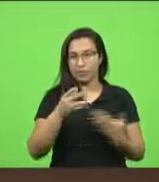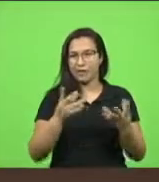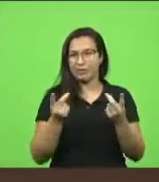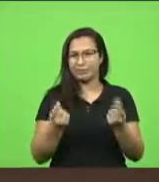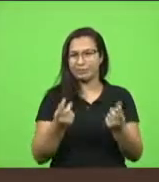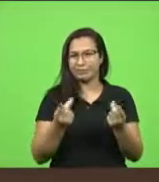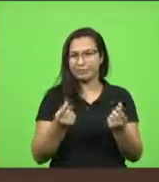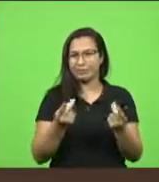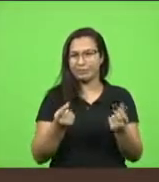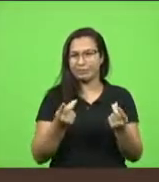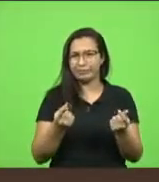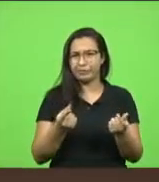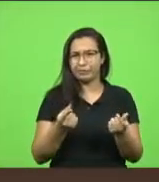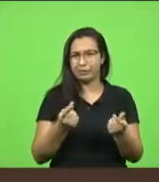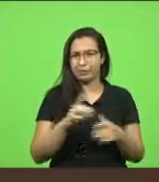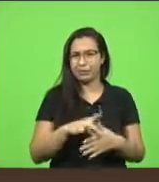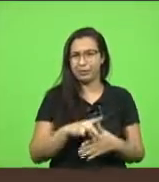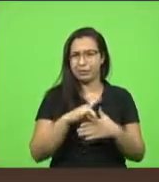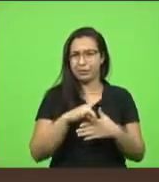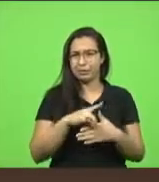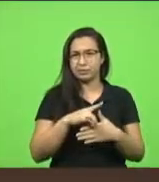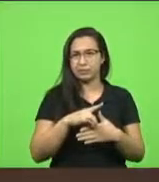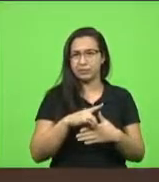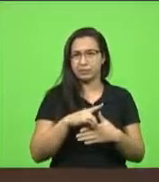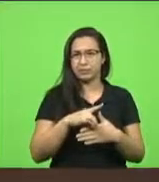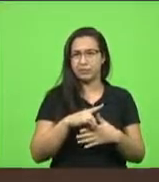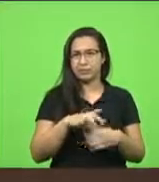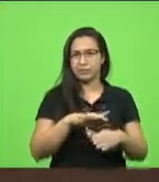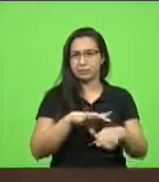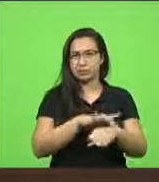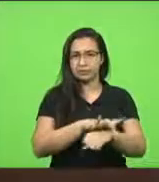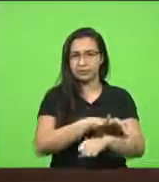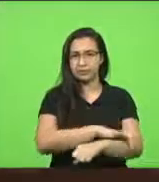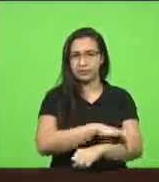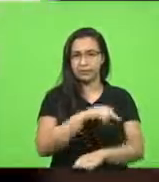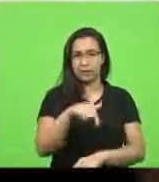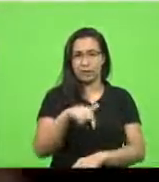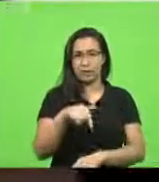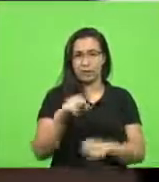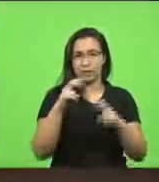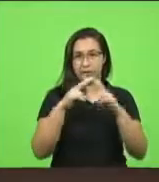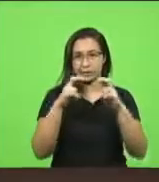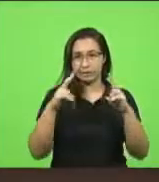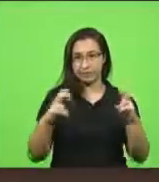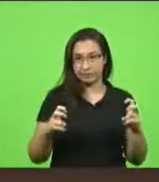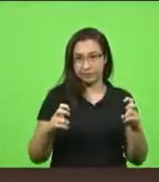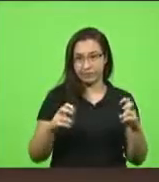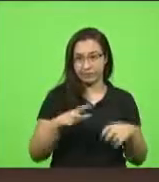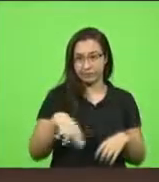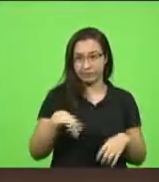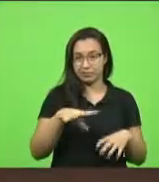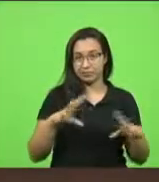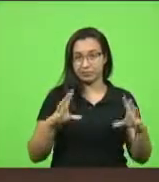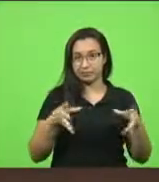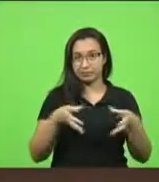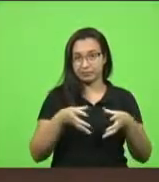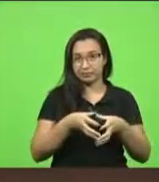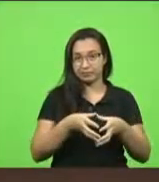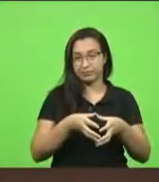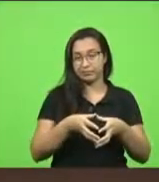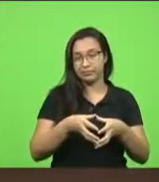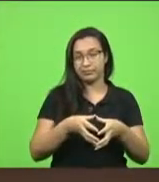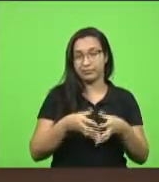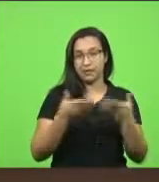presidente da Assembleia de Deus, aqui da região da Grande Florianópolis, foi da nossa convenção. E a